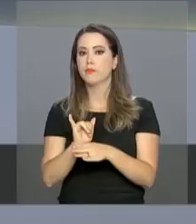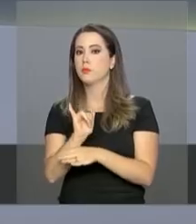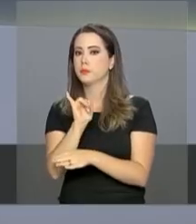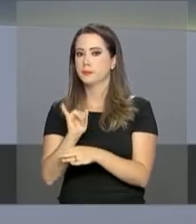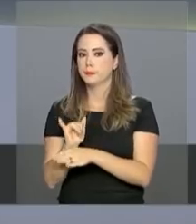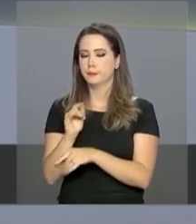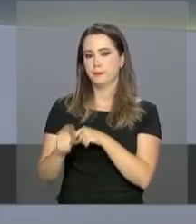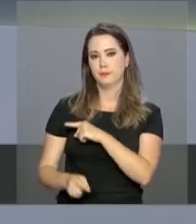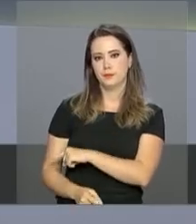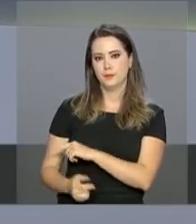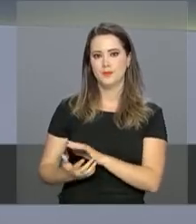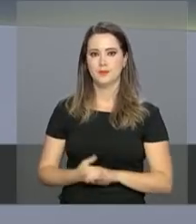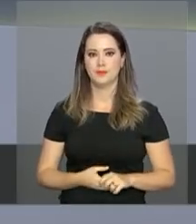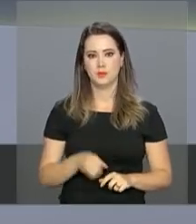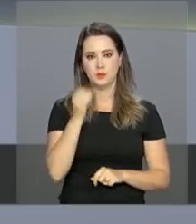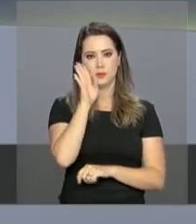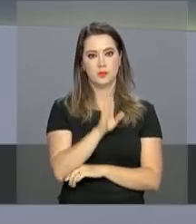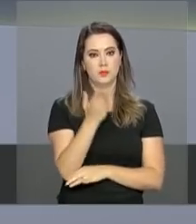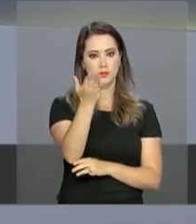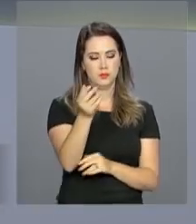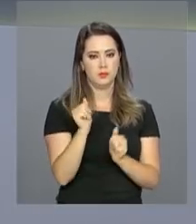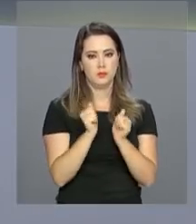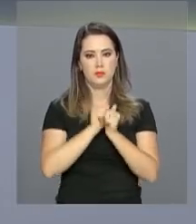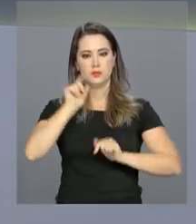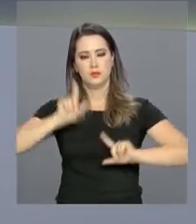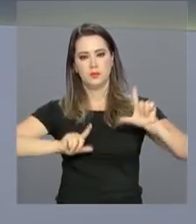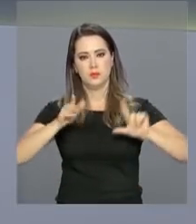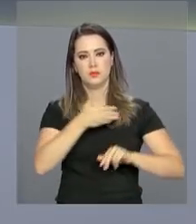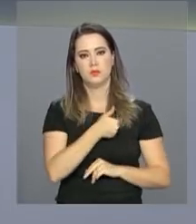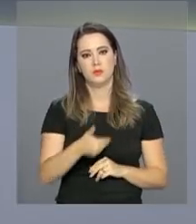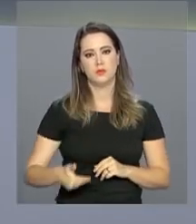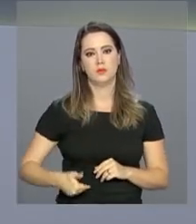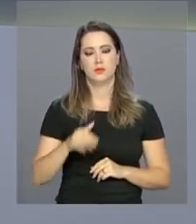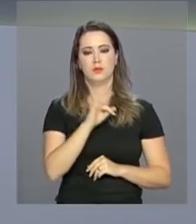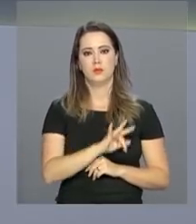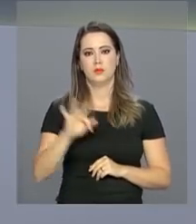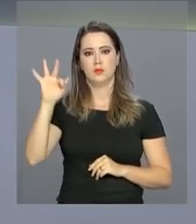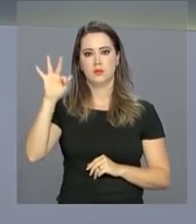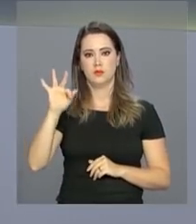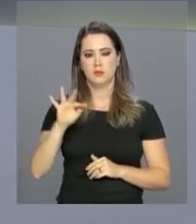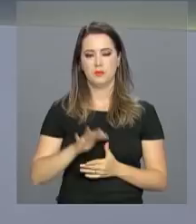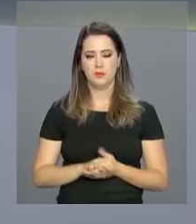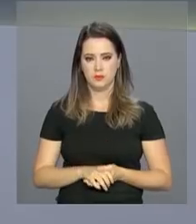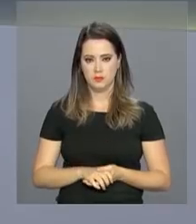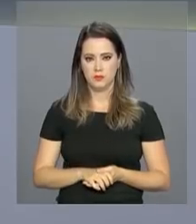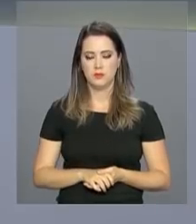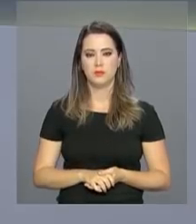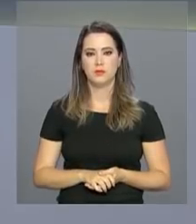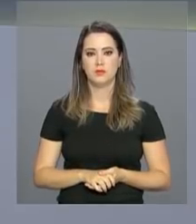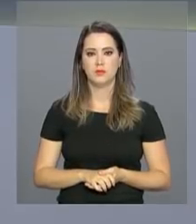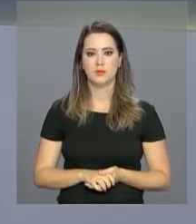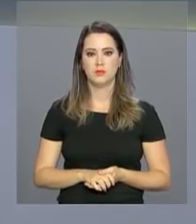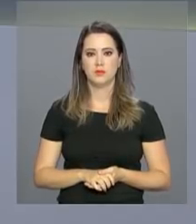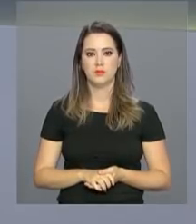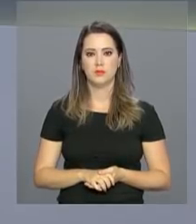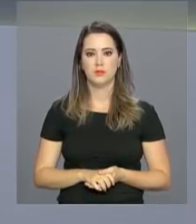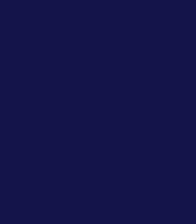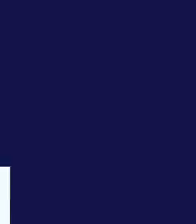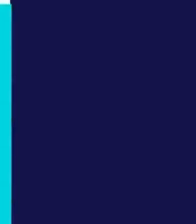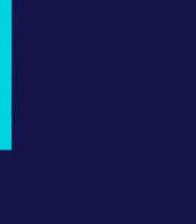disponíveis em nosso canal no YouTube. Uma boa tarde para você e continue com a gente aqui na NBR, a TV do Governo Federal.